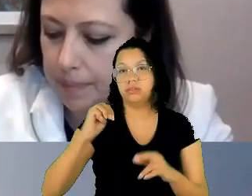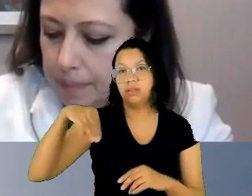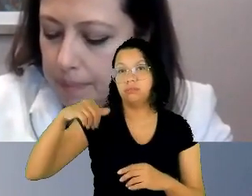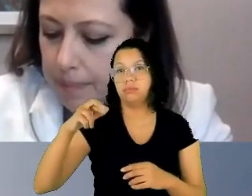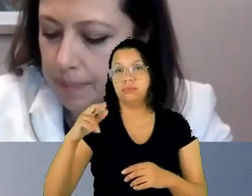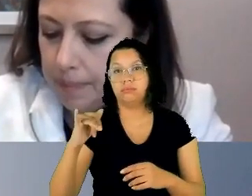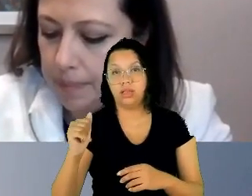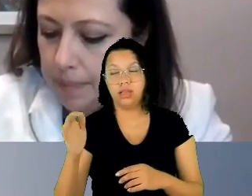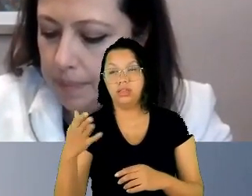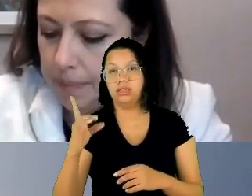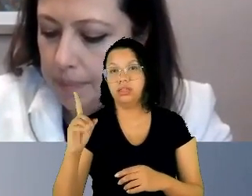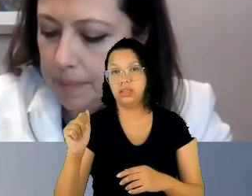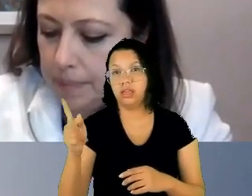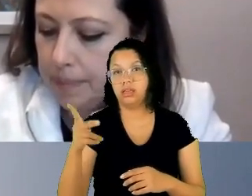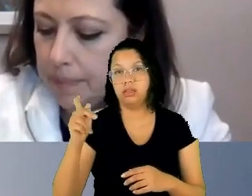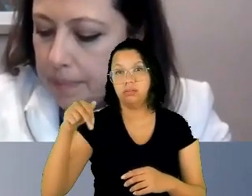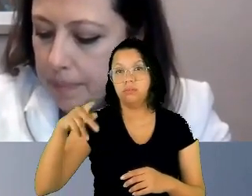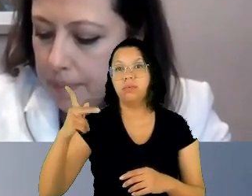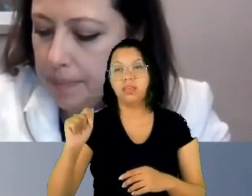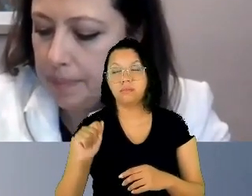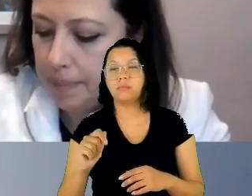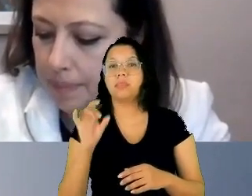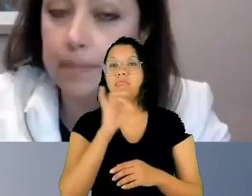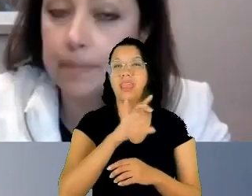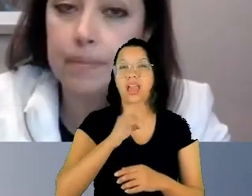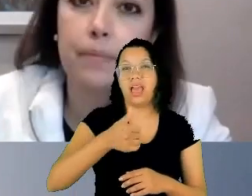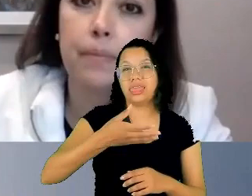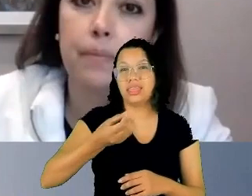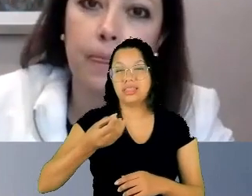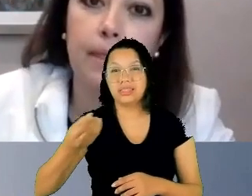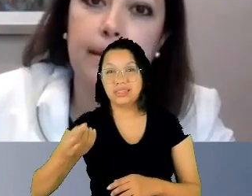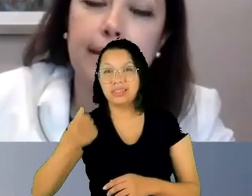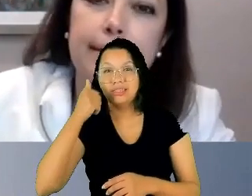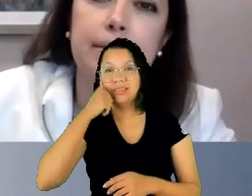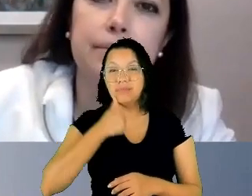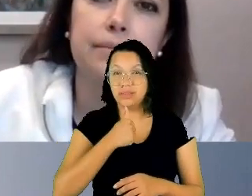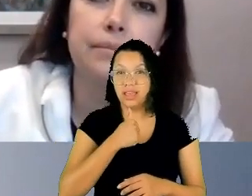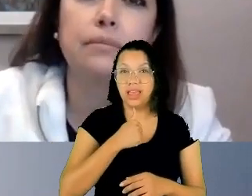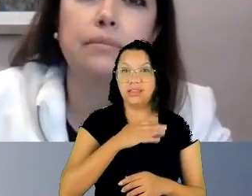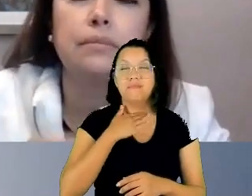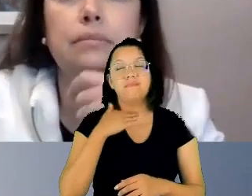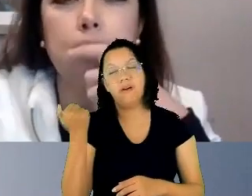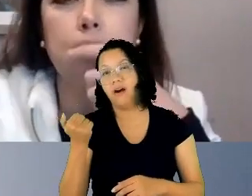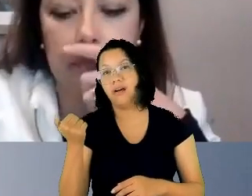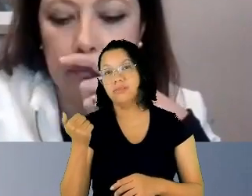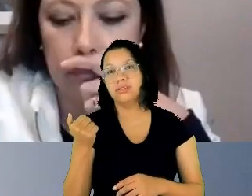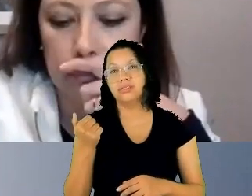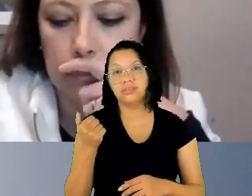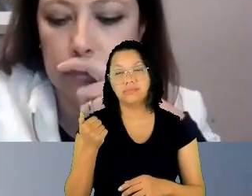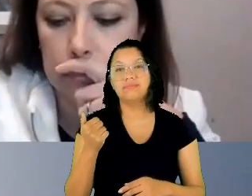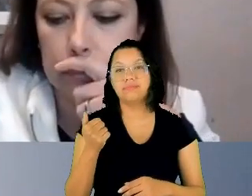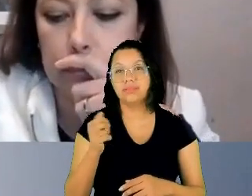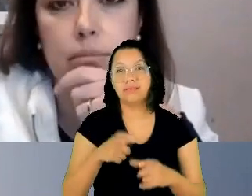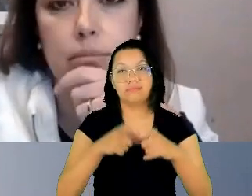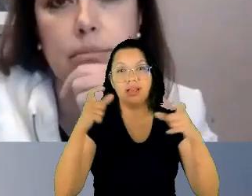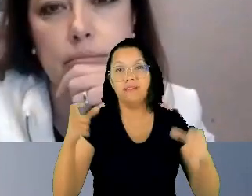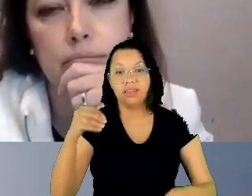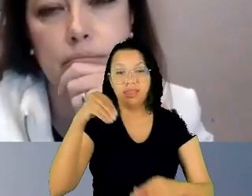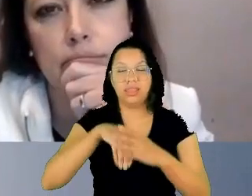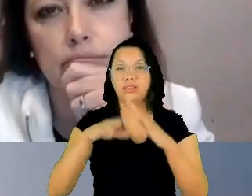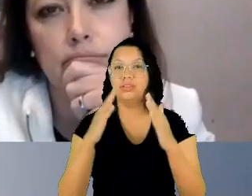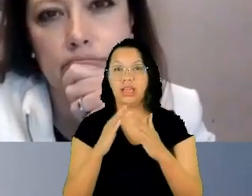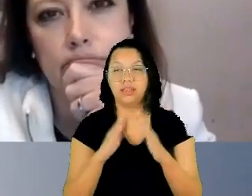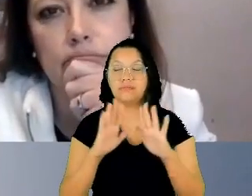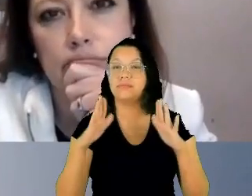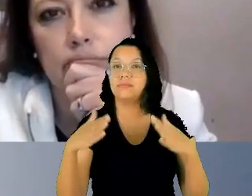mulheres assassinadas, 70 são no âmbito doméstico. Lidar com o caso Maré da Penha significa também enfrentar esse padrão de